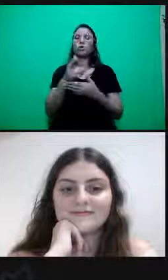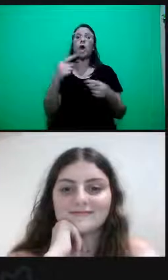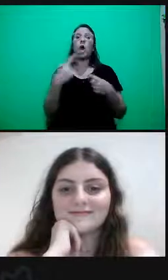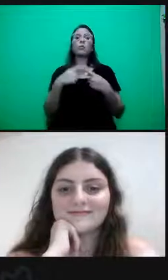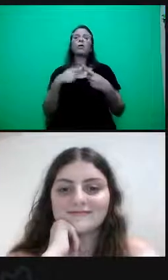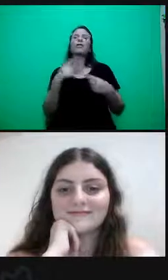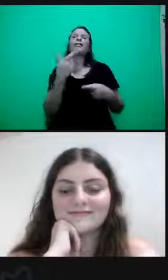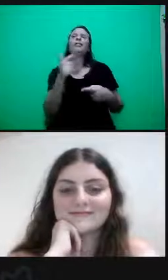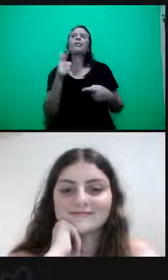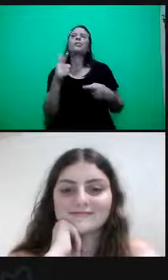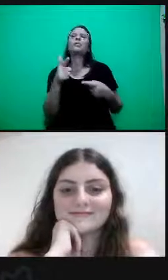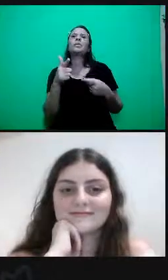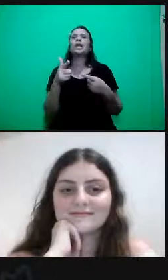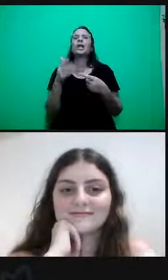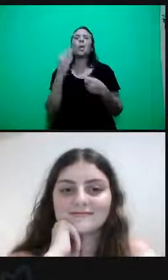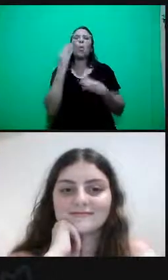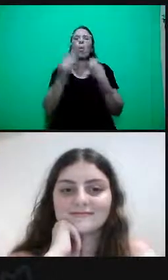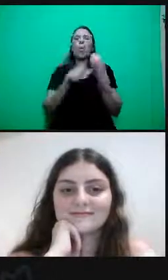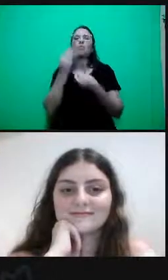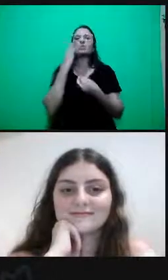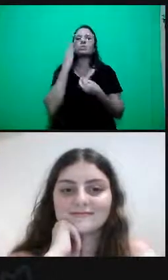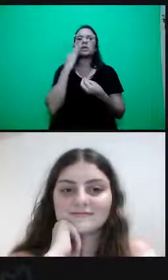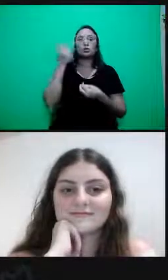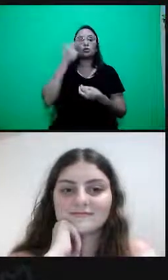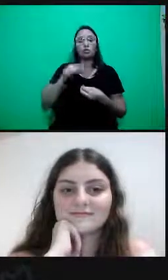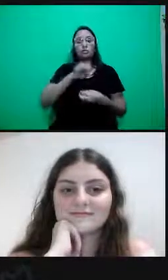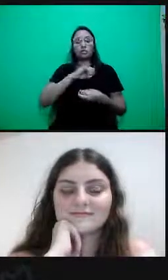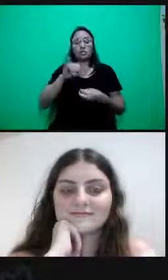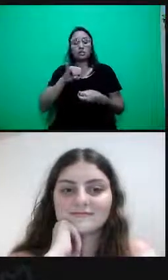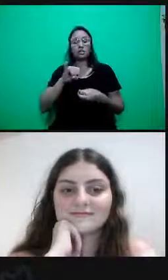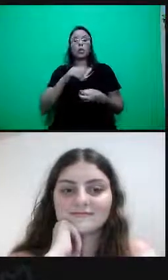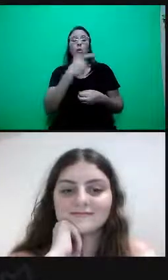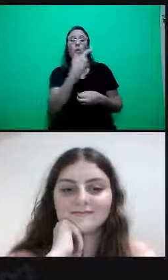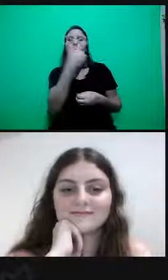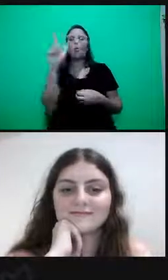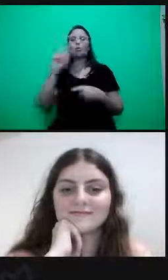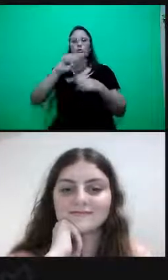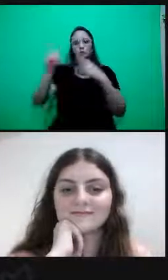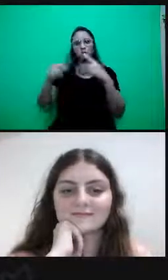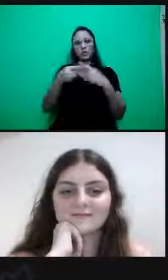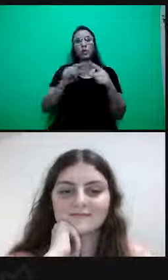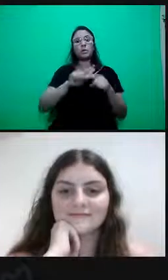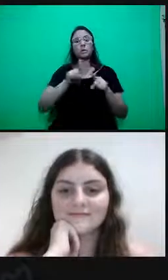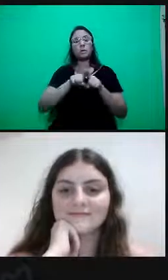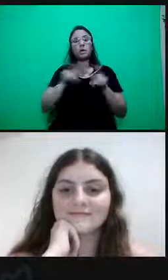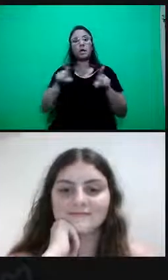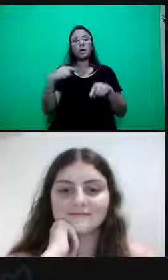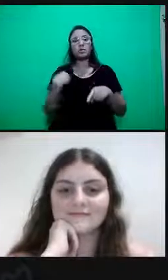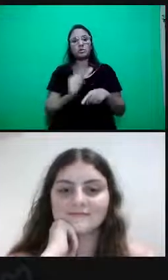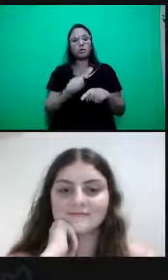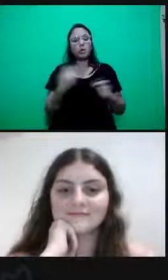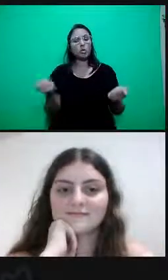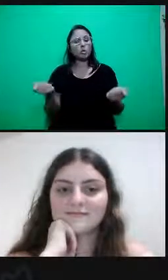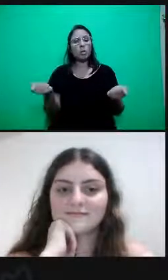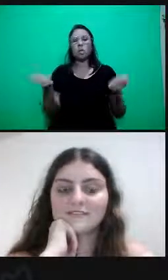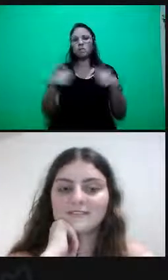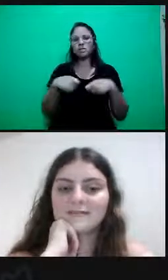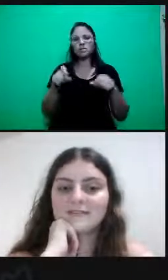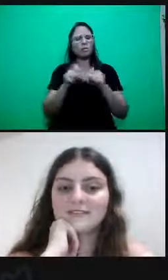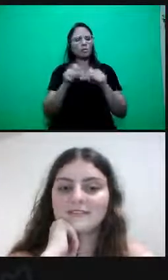fazer um novo circuito, mas a gente vai fazer o possível para fazer acontecer um novo circuito, porque